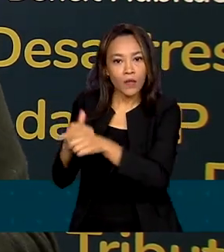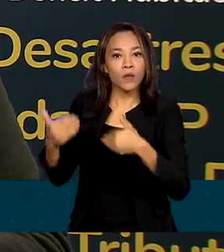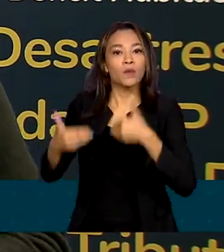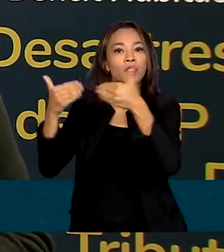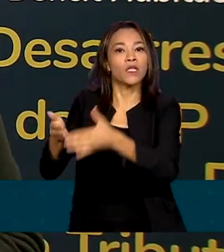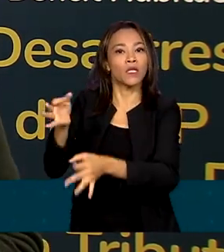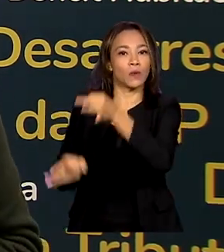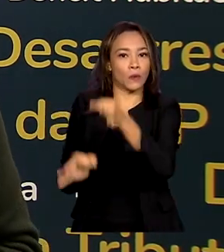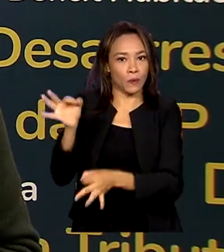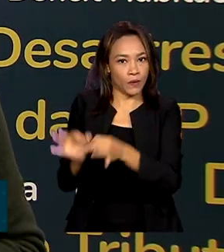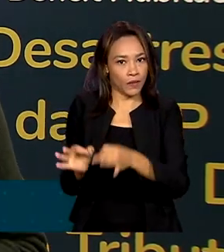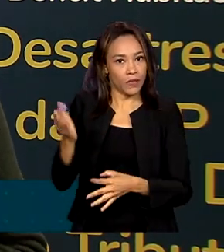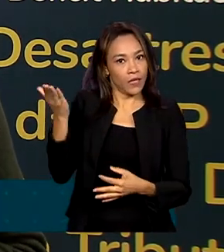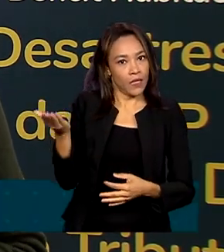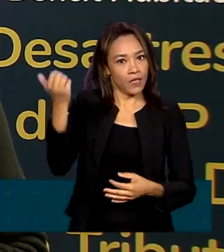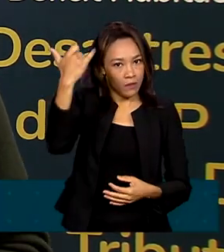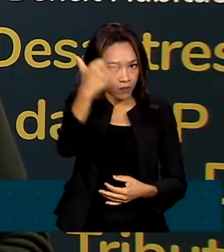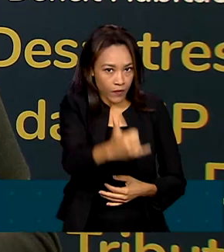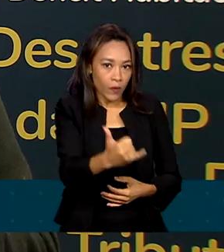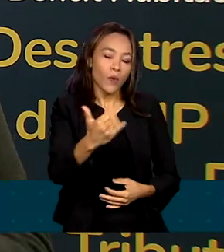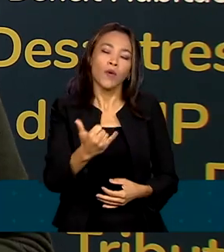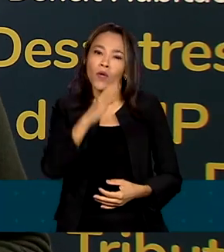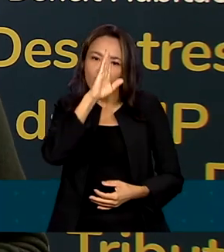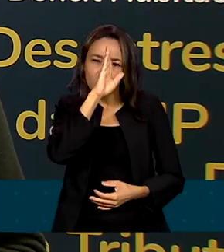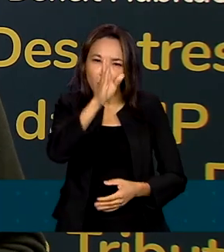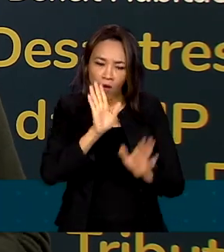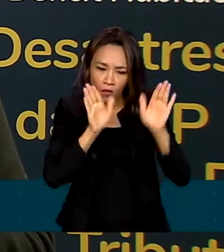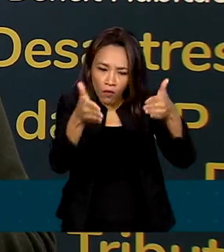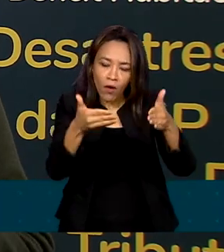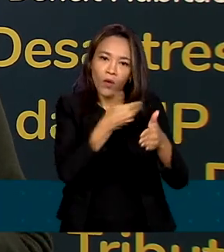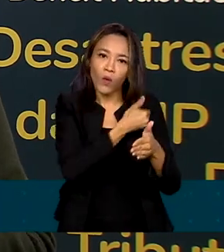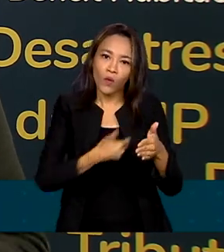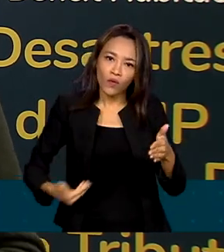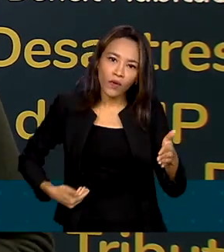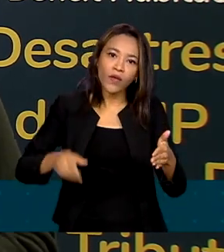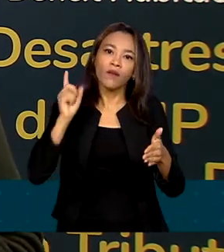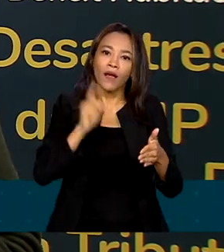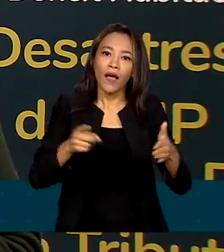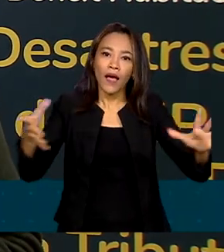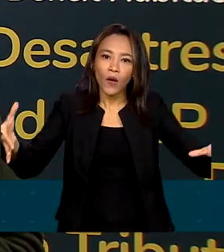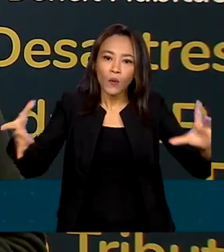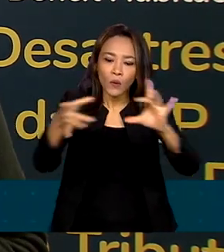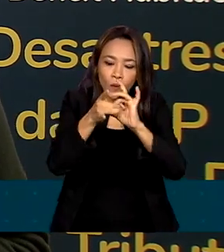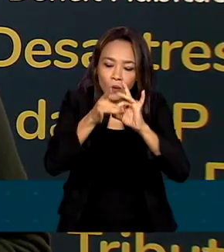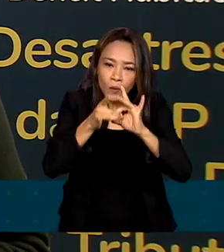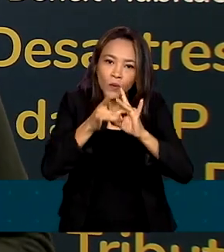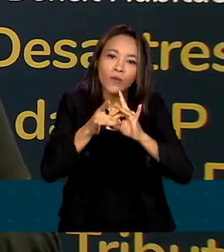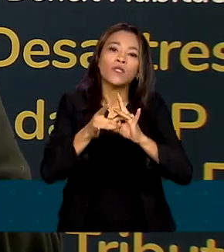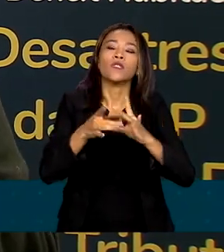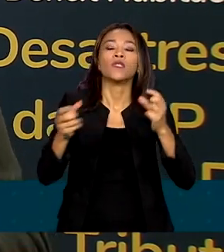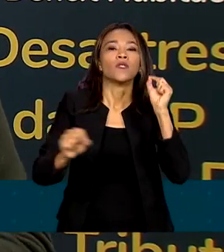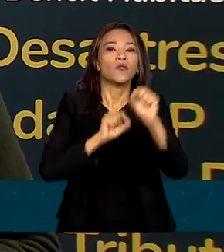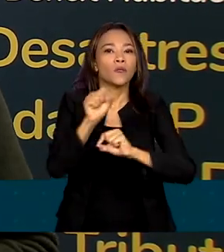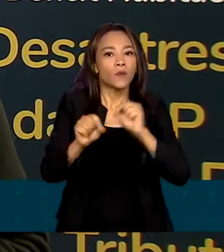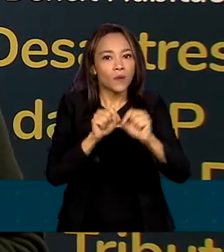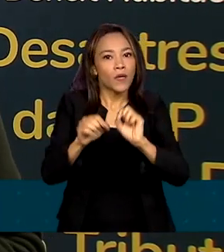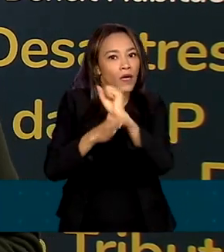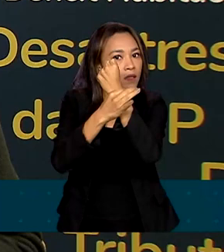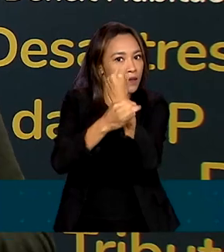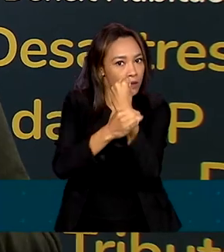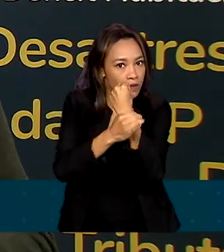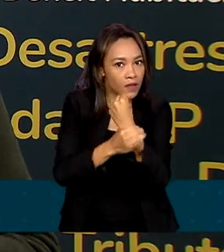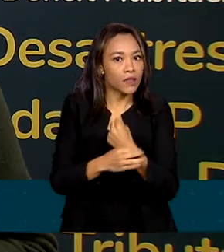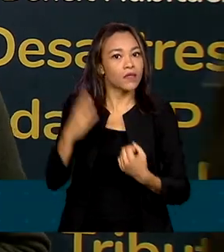disse que prioridade do governo é consolidar o Sistema Único de Segurança Pública. Capelli também